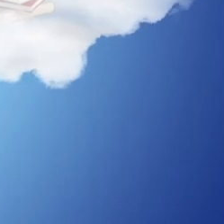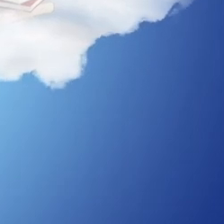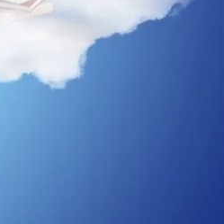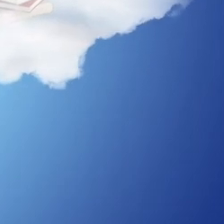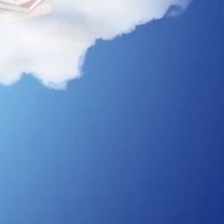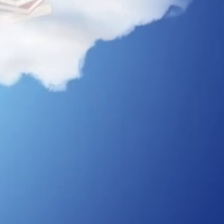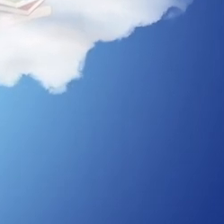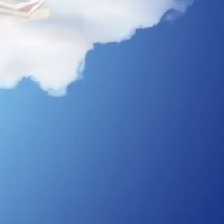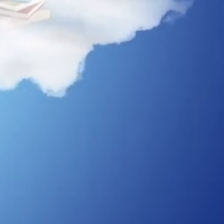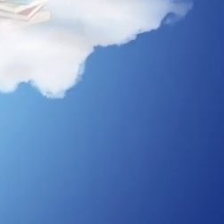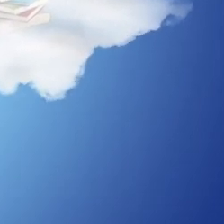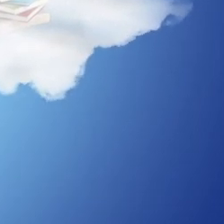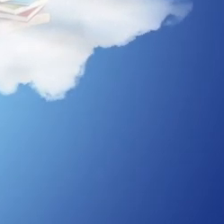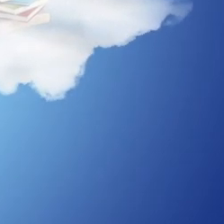Pedro Negri